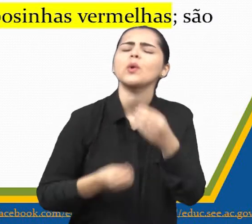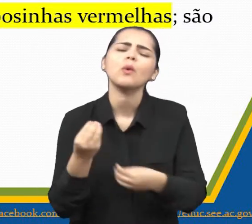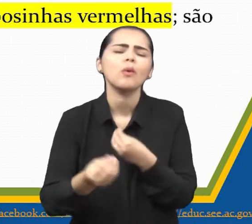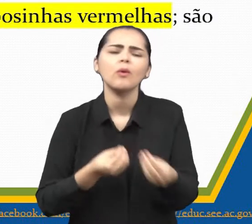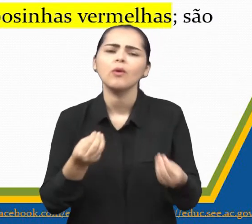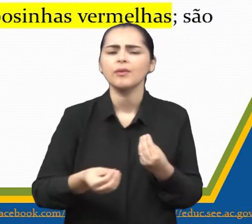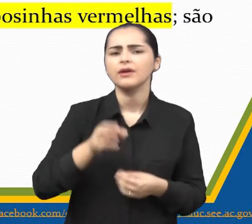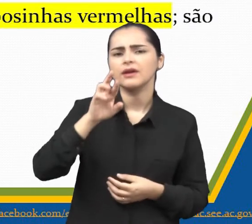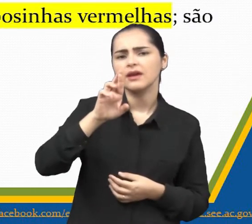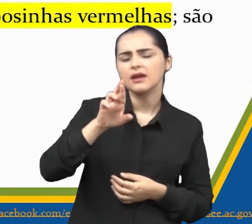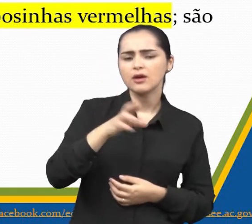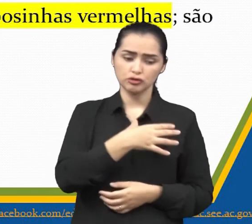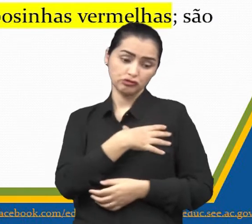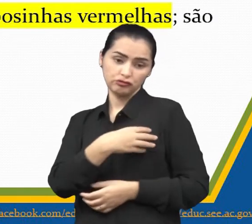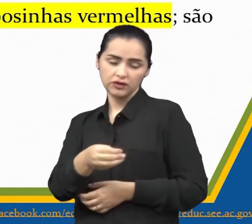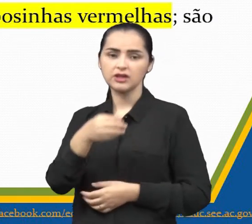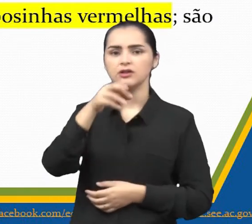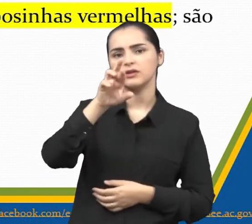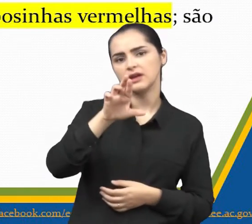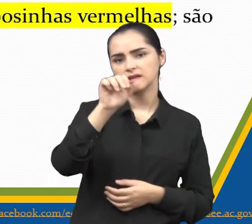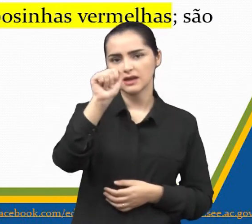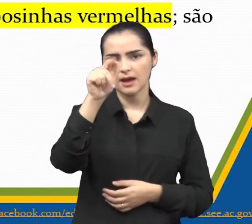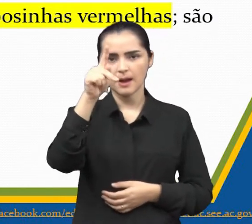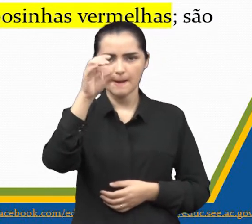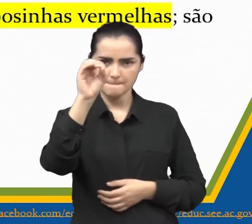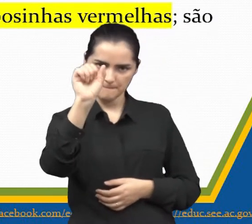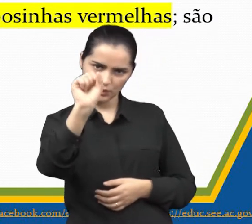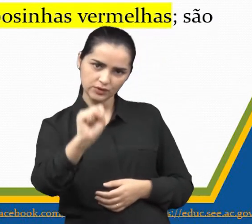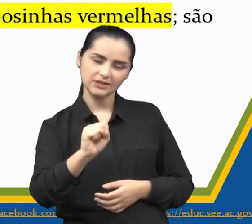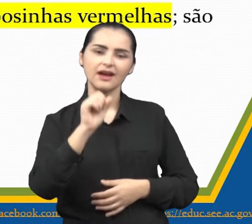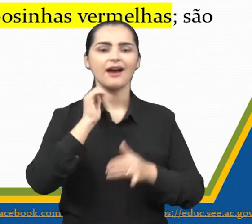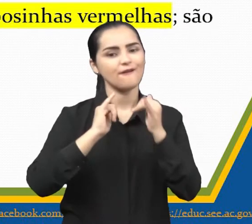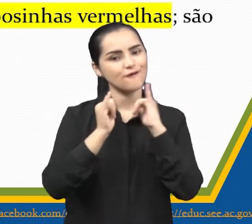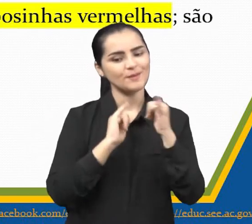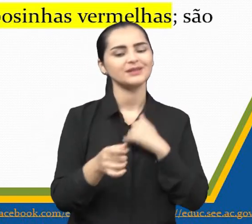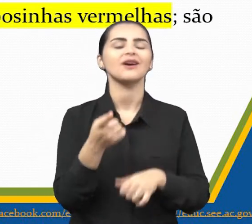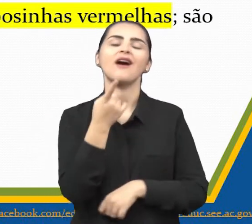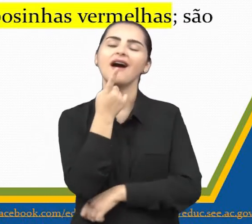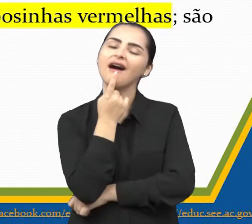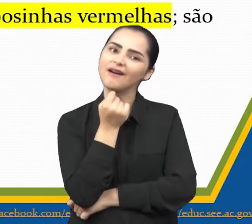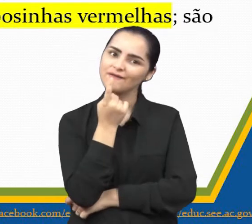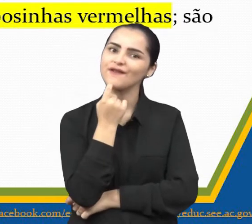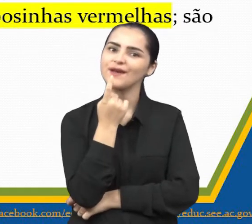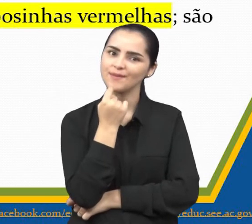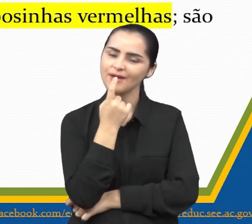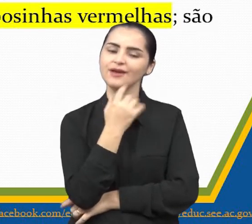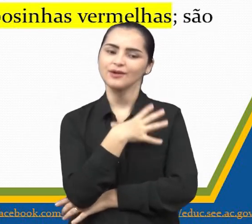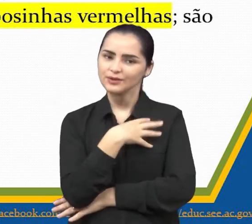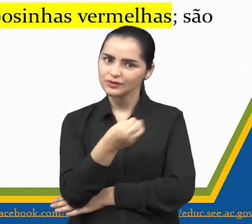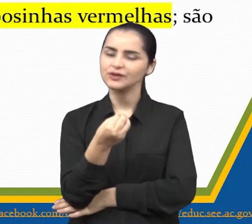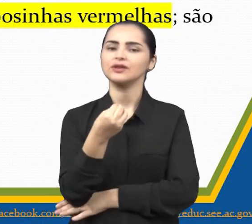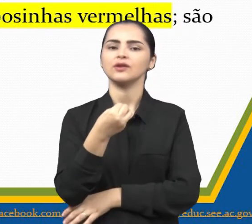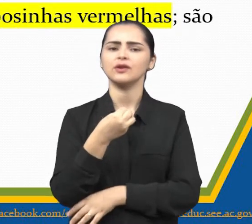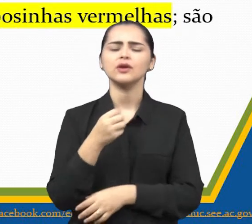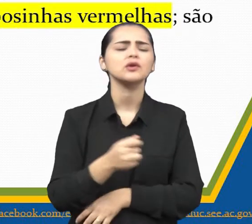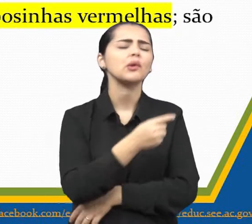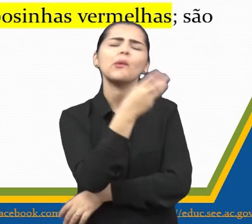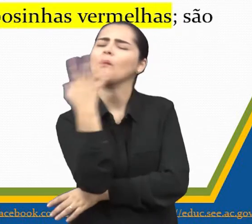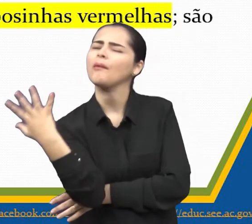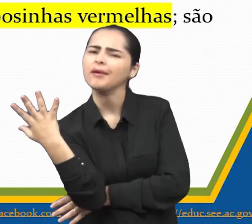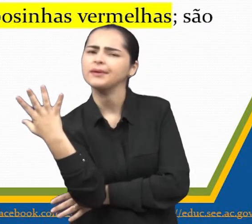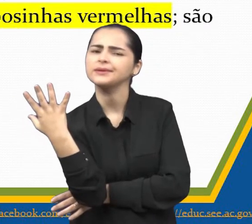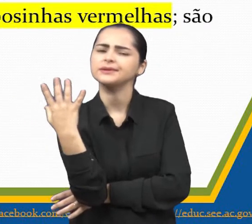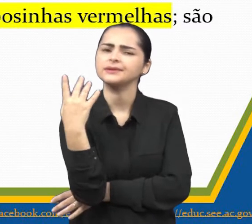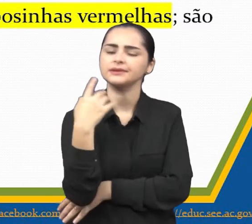os filhotes, né? Elas são vermelhas, olha a informação aí da mesma linha, raposinhas vermelhas. E quantas são? Então,